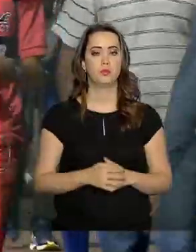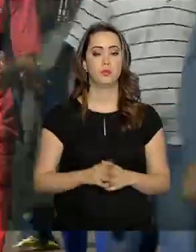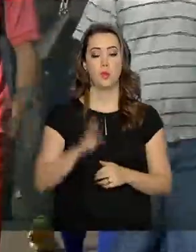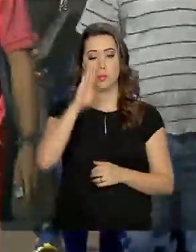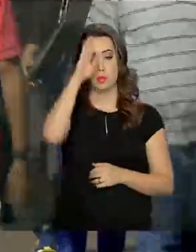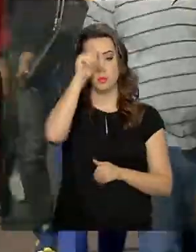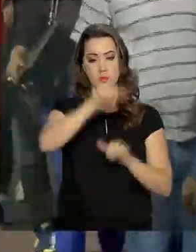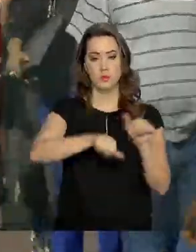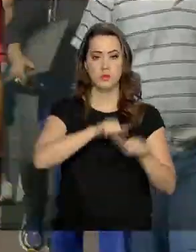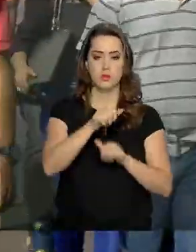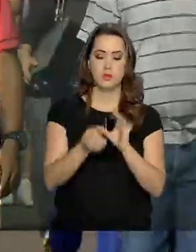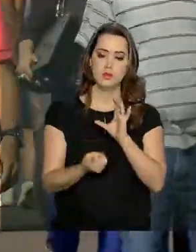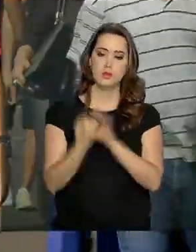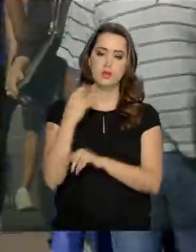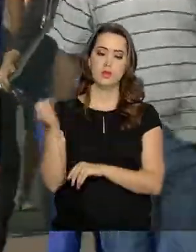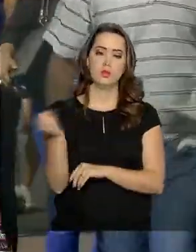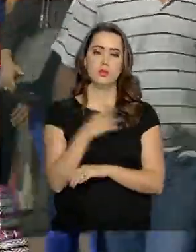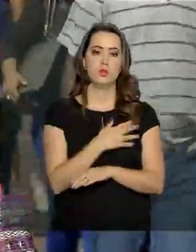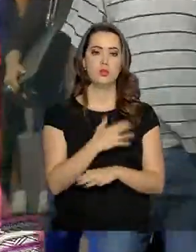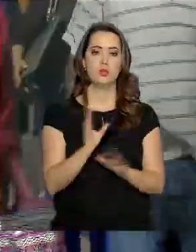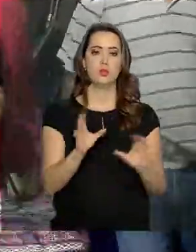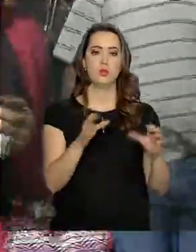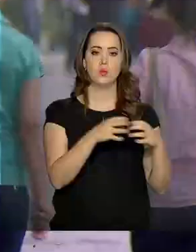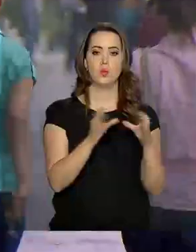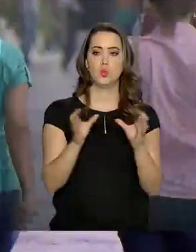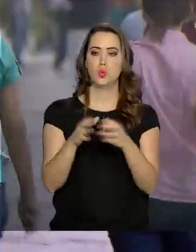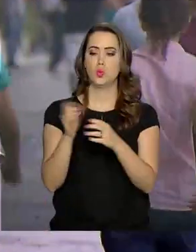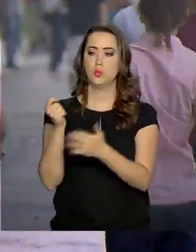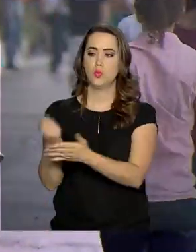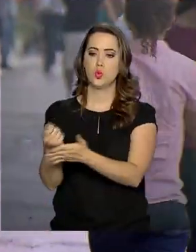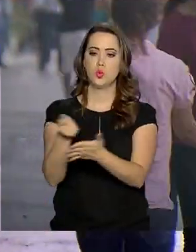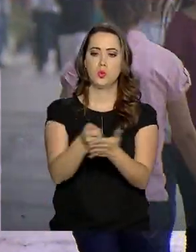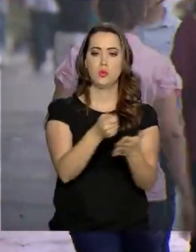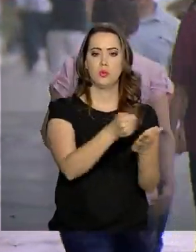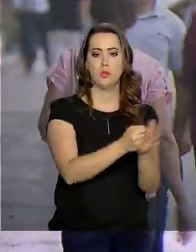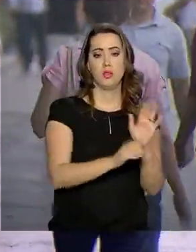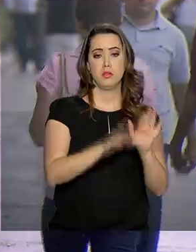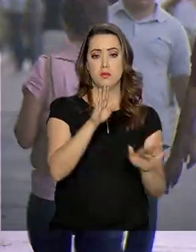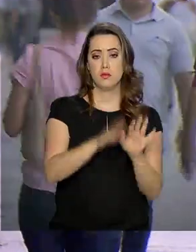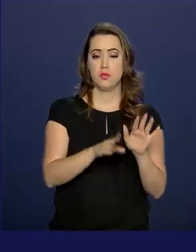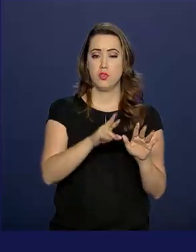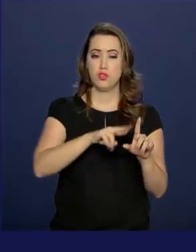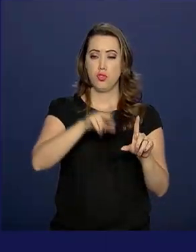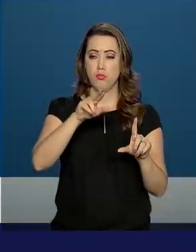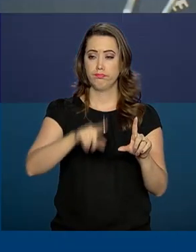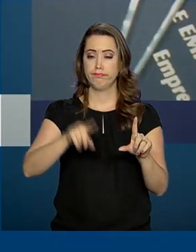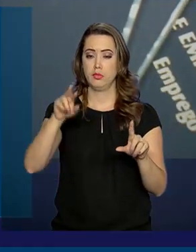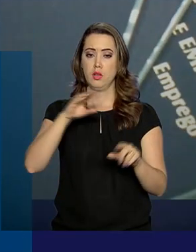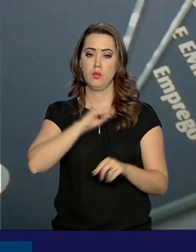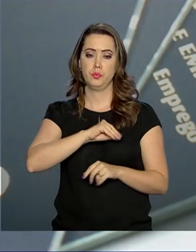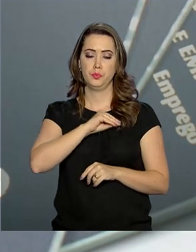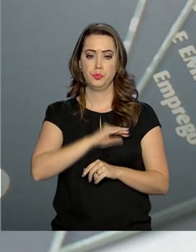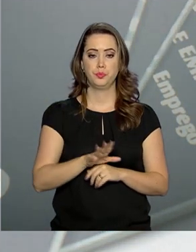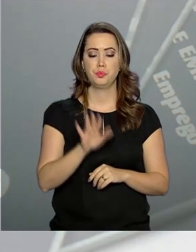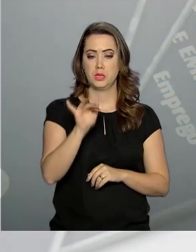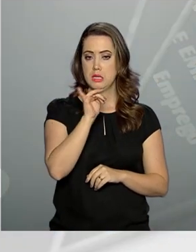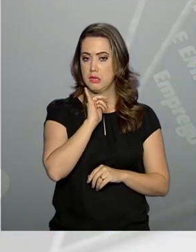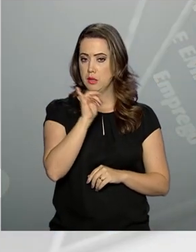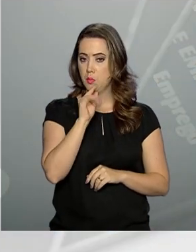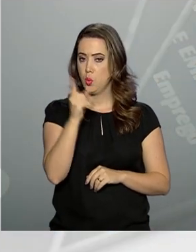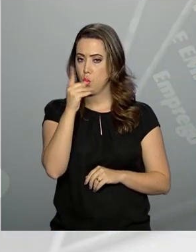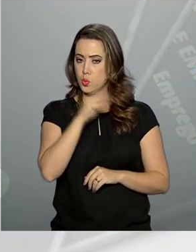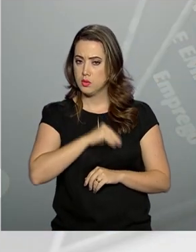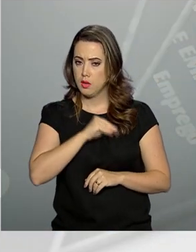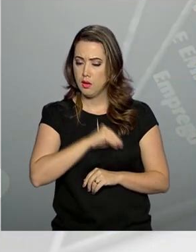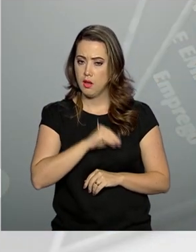mudanças é a criação de novas faixas de contribuição Dependendo da renda do trabalhador Quem ganha um salário mínimo, por exemplo,